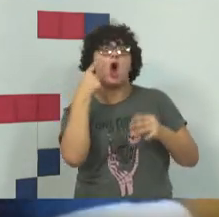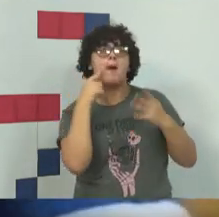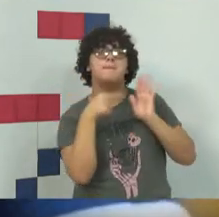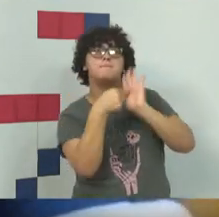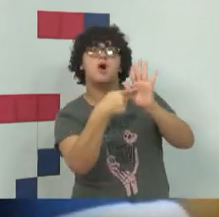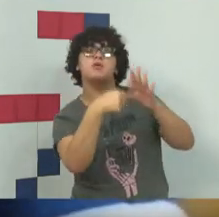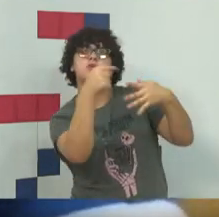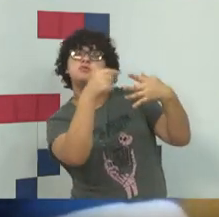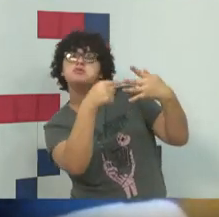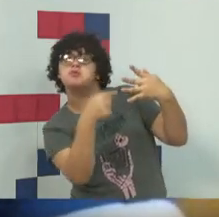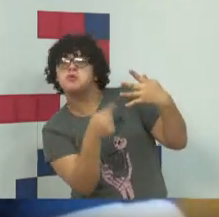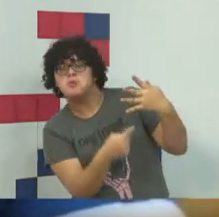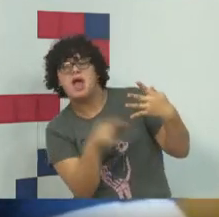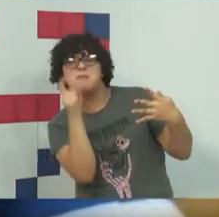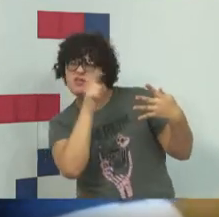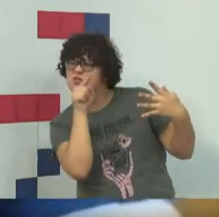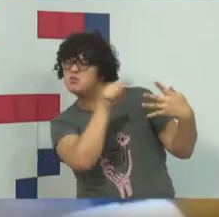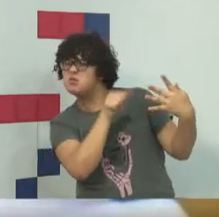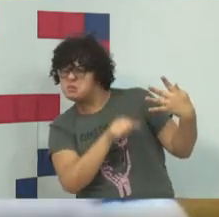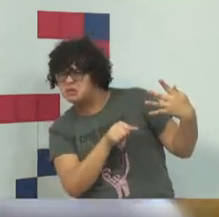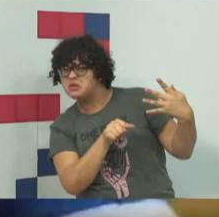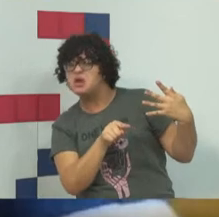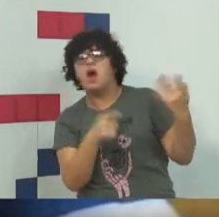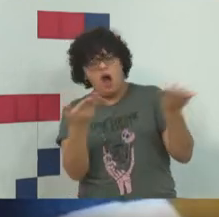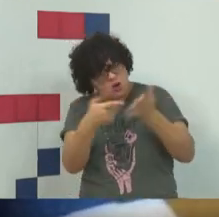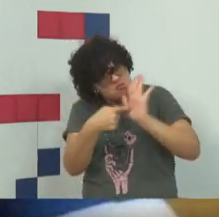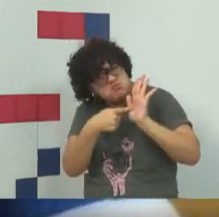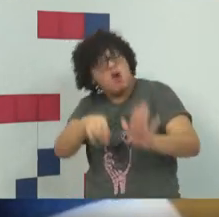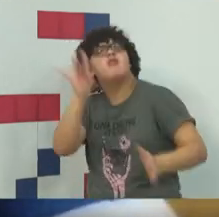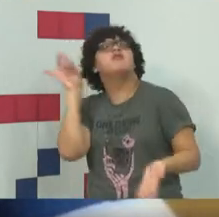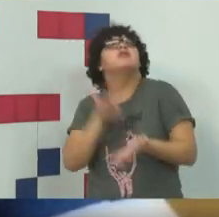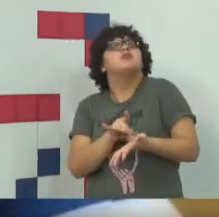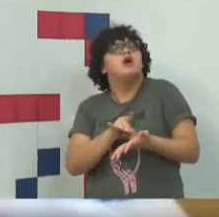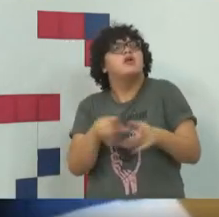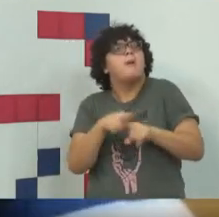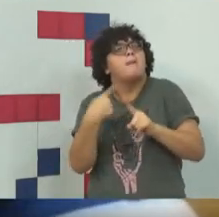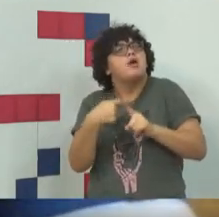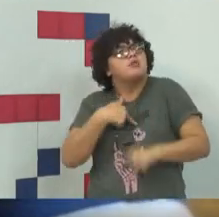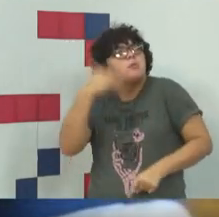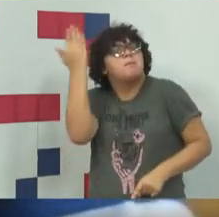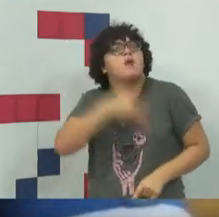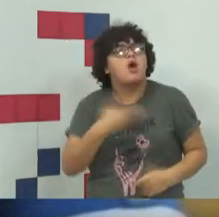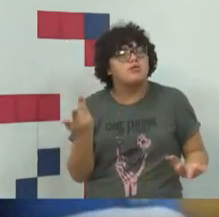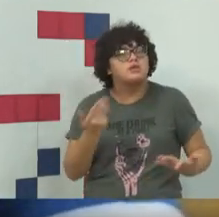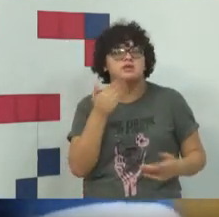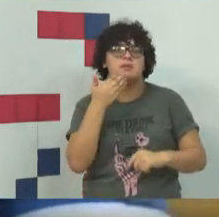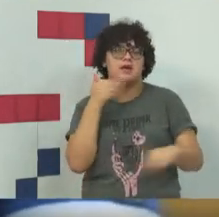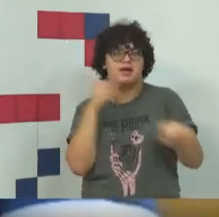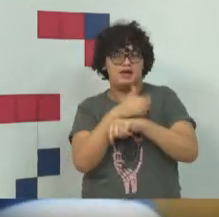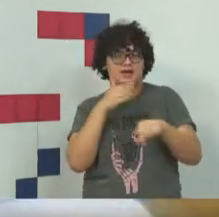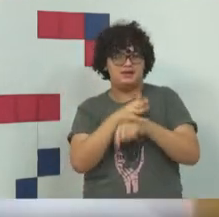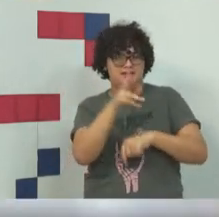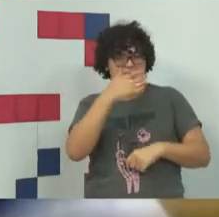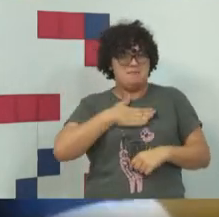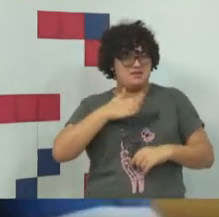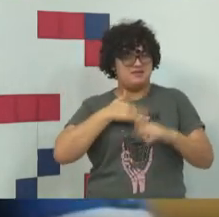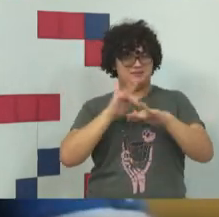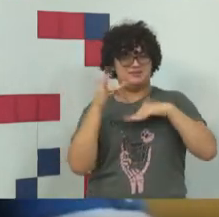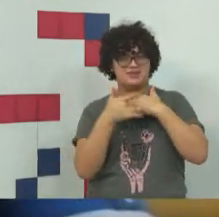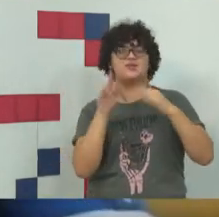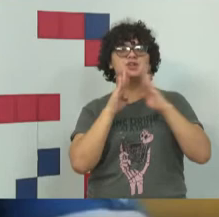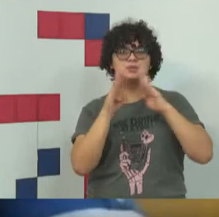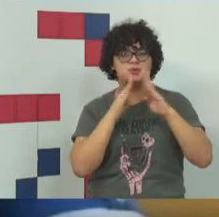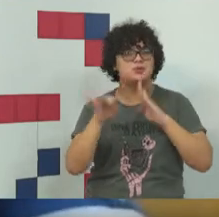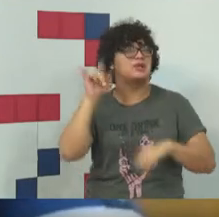mostrando a realidade, e isso acabou se tornando uma constante, se vocês entrarem nas minhas redes sociais, no Facebook,